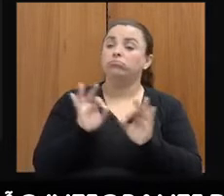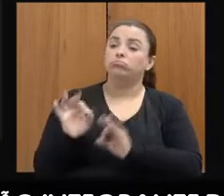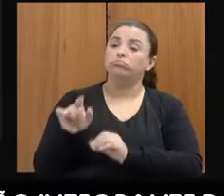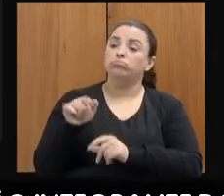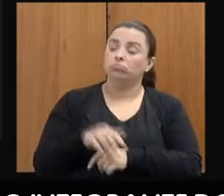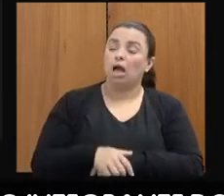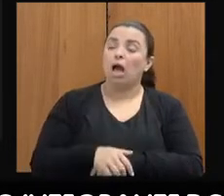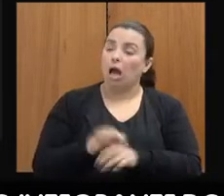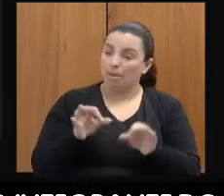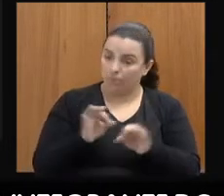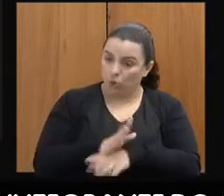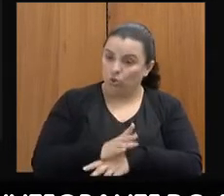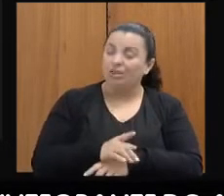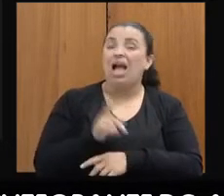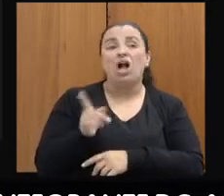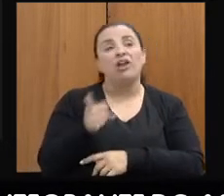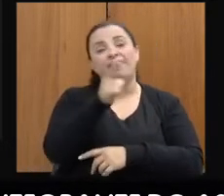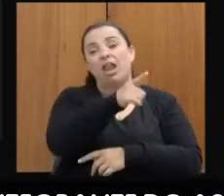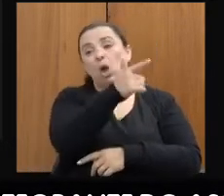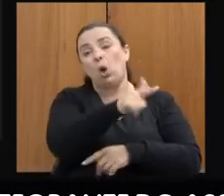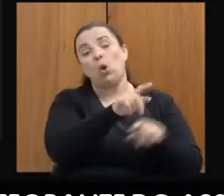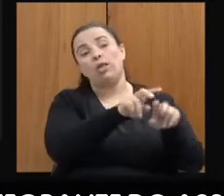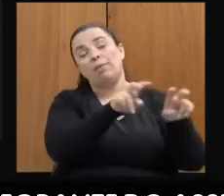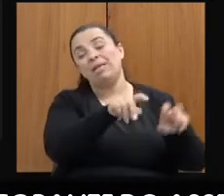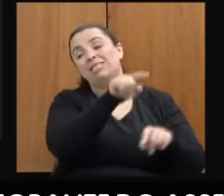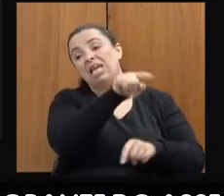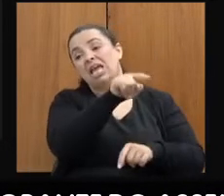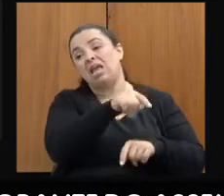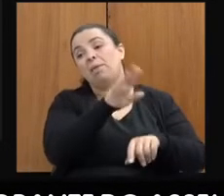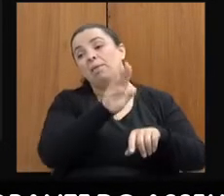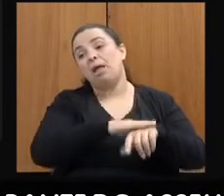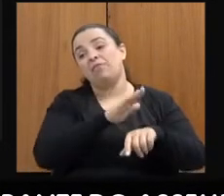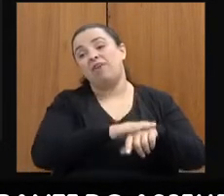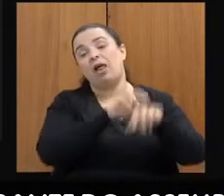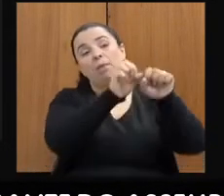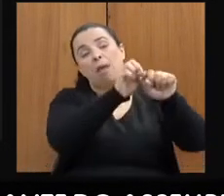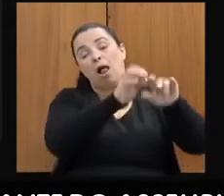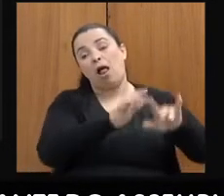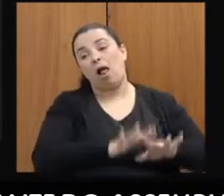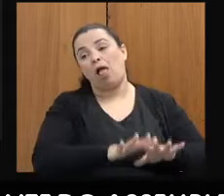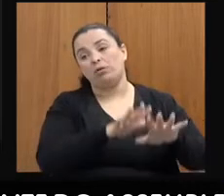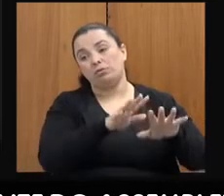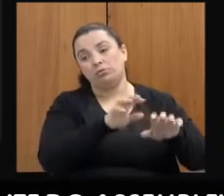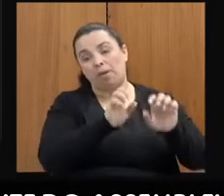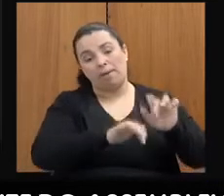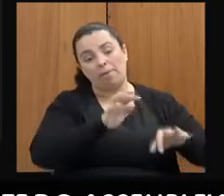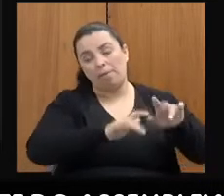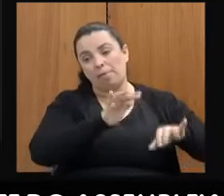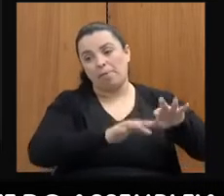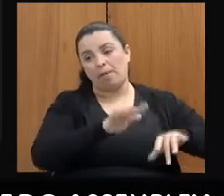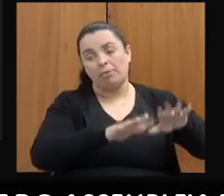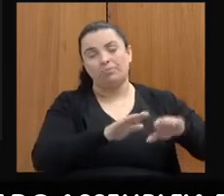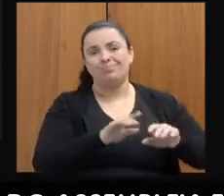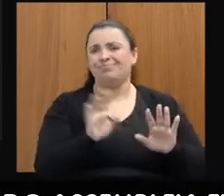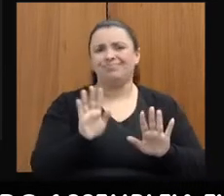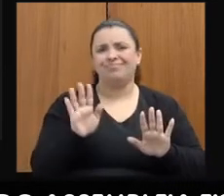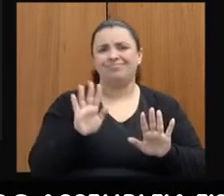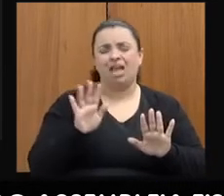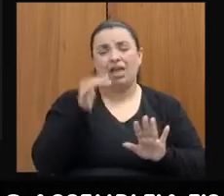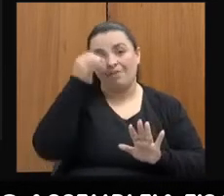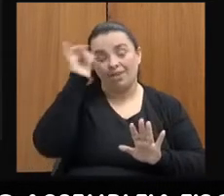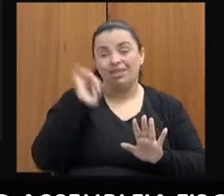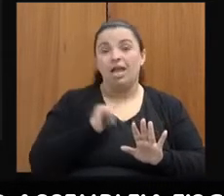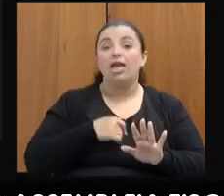agora, agora vai lá no colega que ele vai transcrever o seu reto. Não, isso ainda é o processo de atendimento, que aí eu vou fazer mais perguntas e vamos